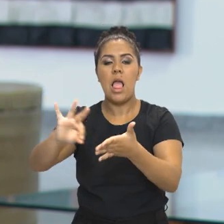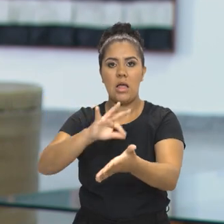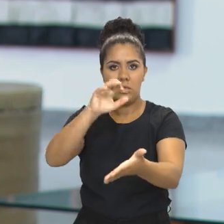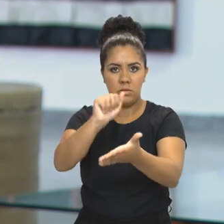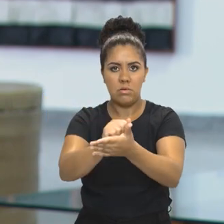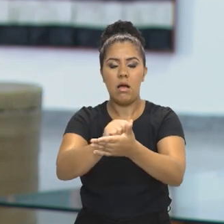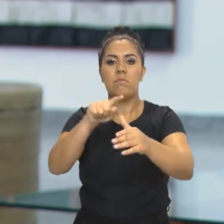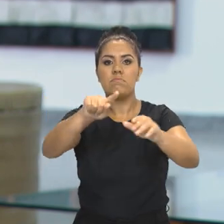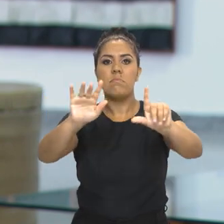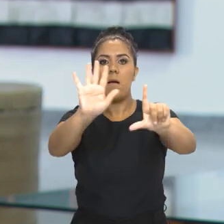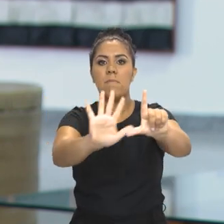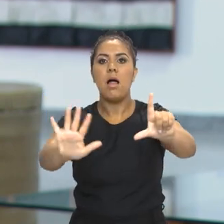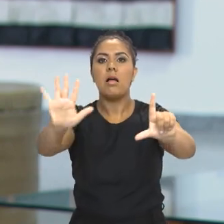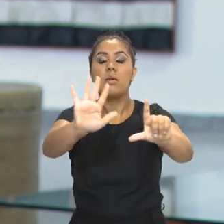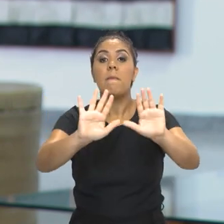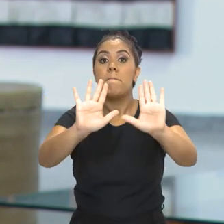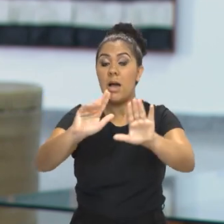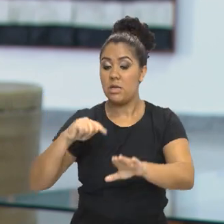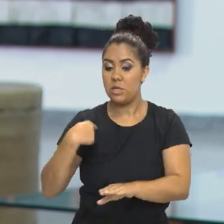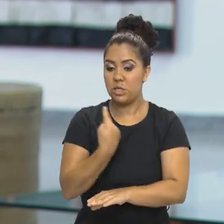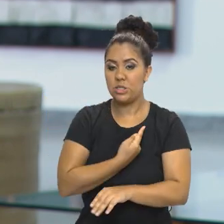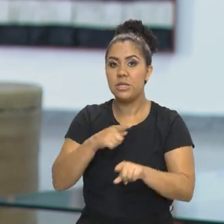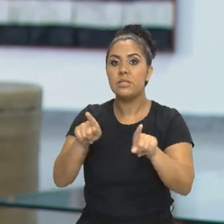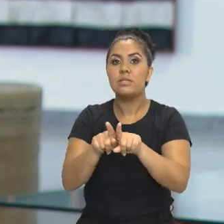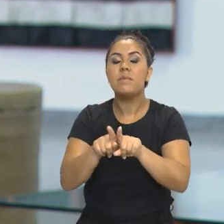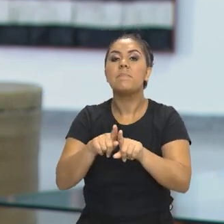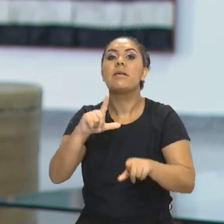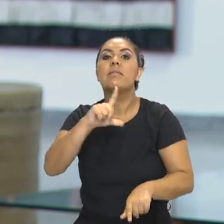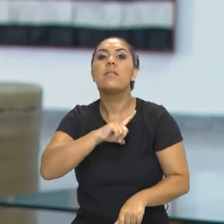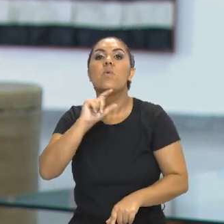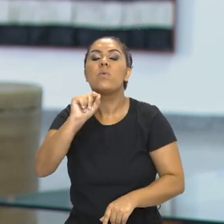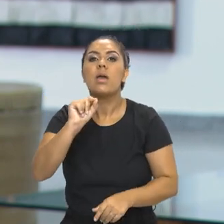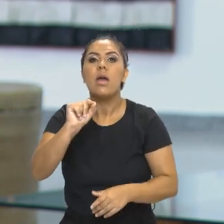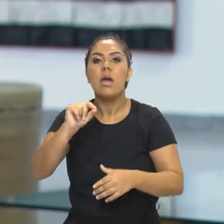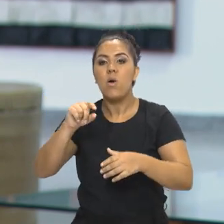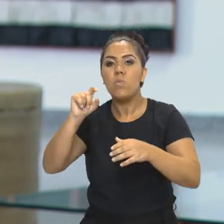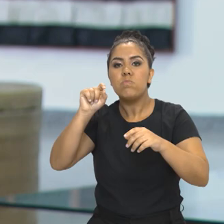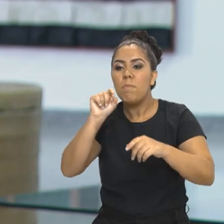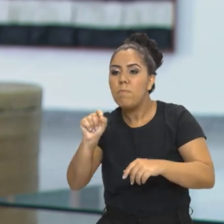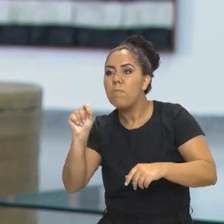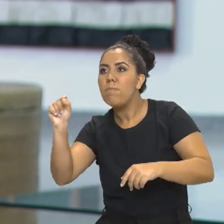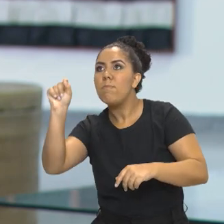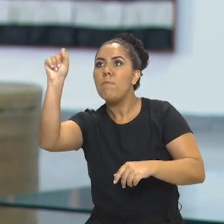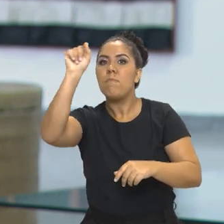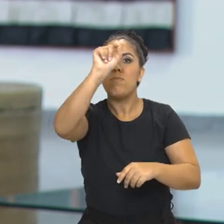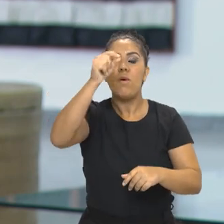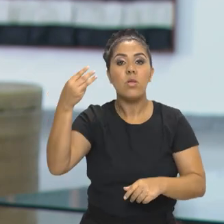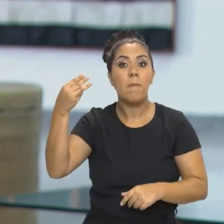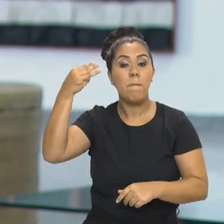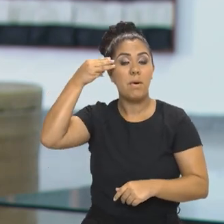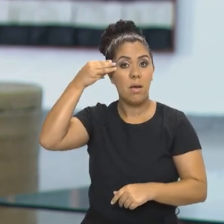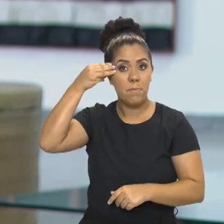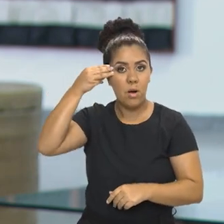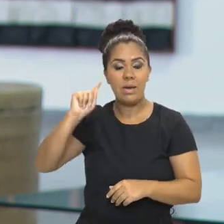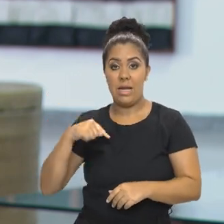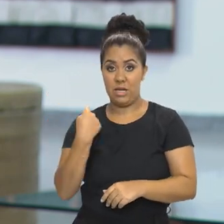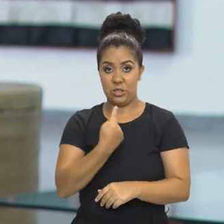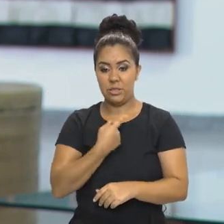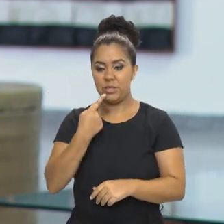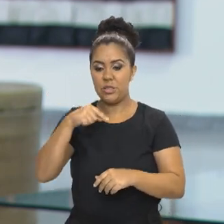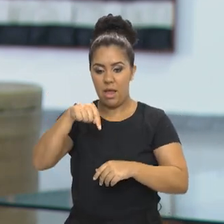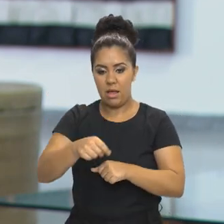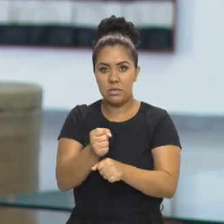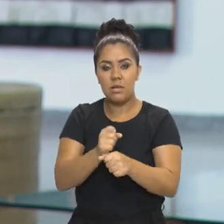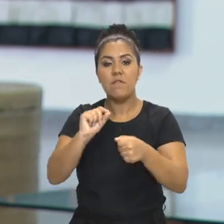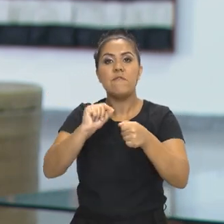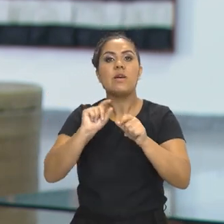ali nessa plataforma, mas temos também os pontos de memória. Esse ano a gente fez uma campanha de certificação,